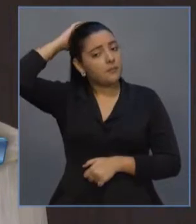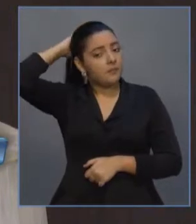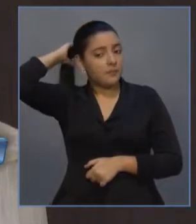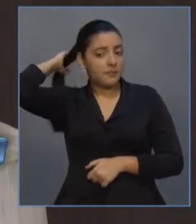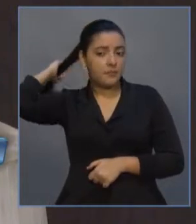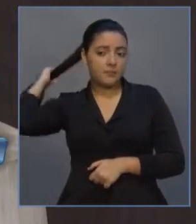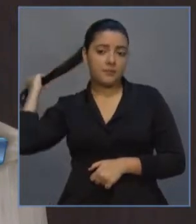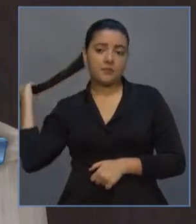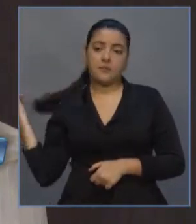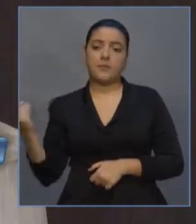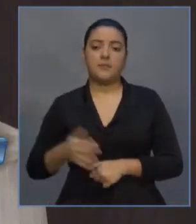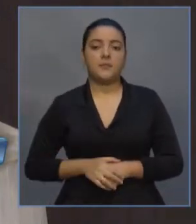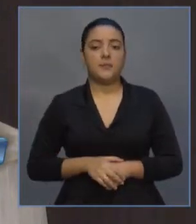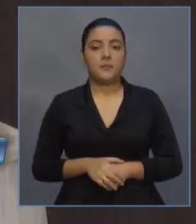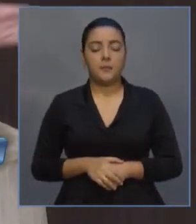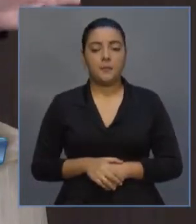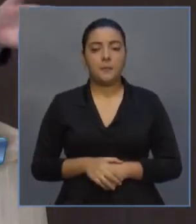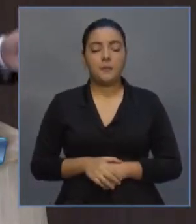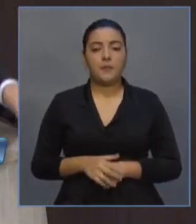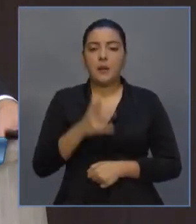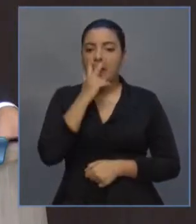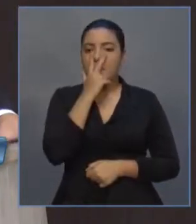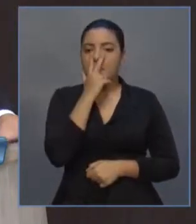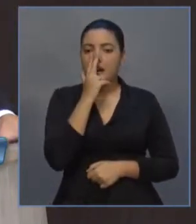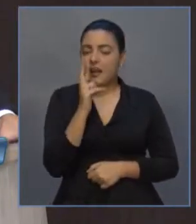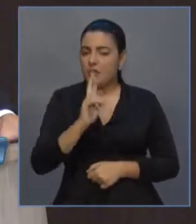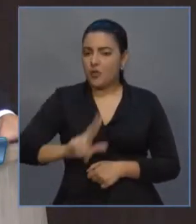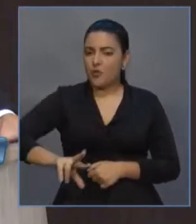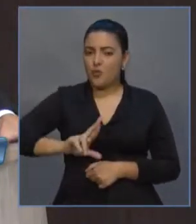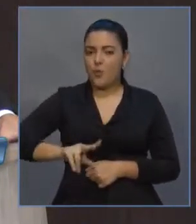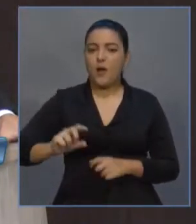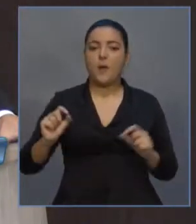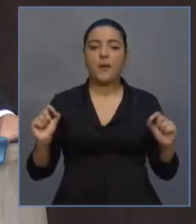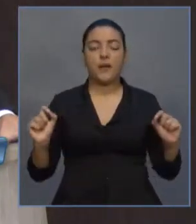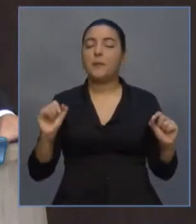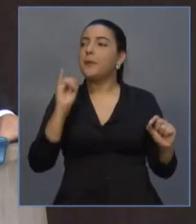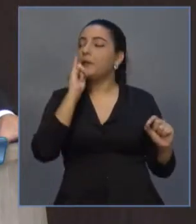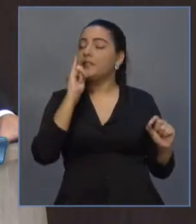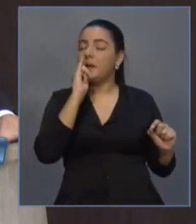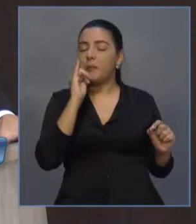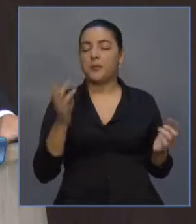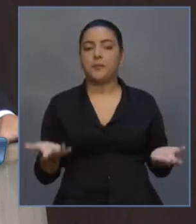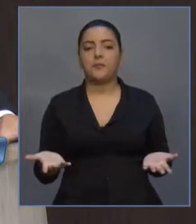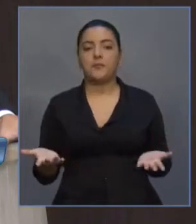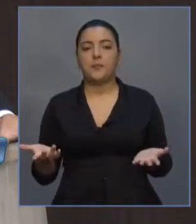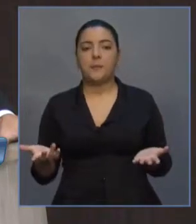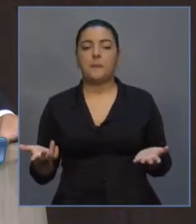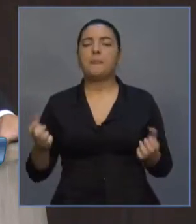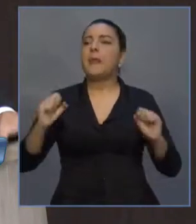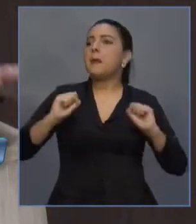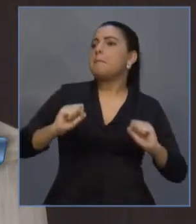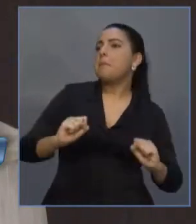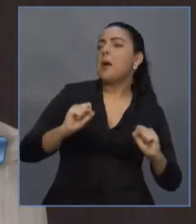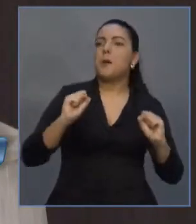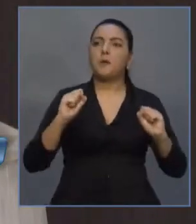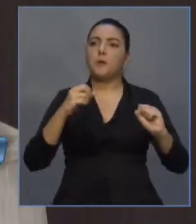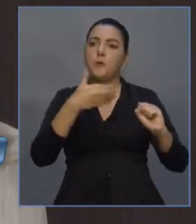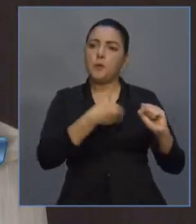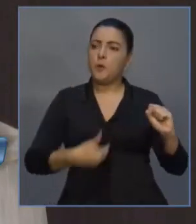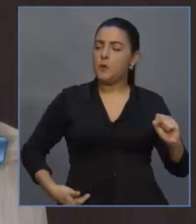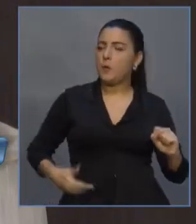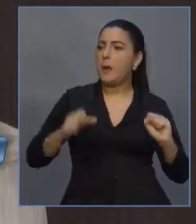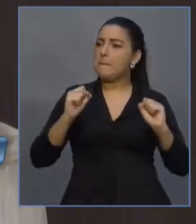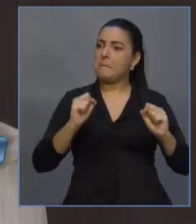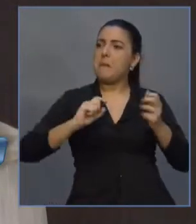me parece que aqui não se trata de interpretação. Não adianta ficar abradando que pode, porque o governo não